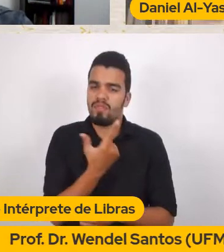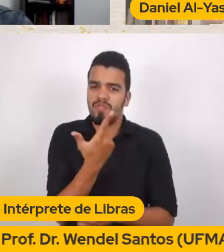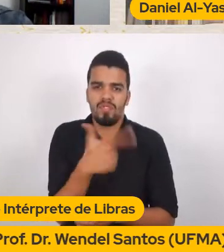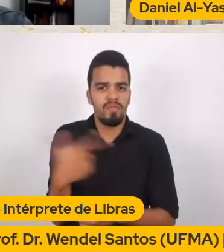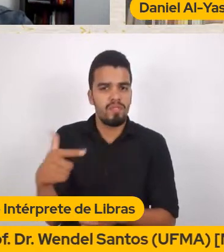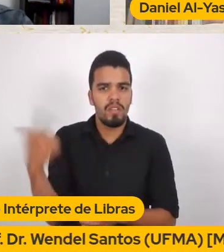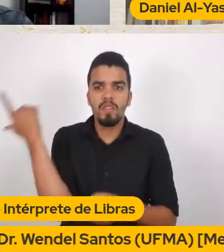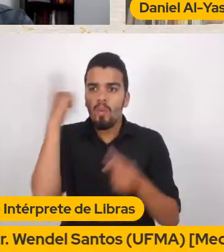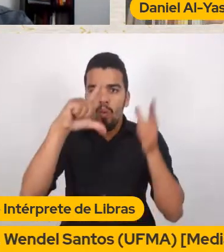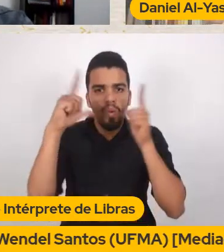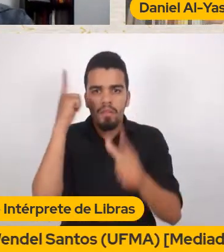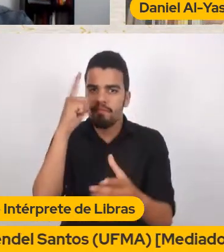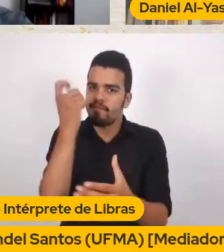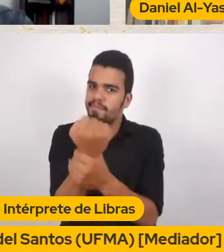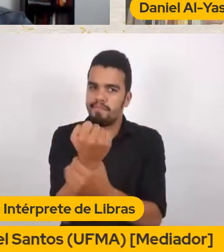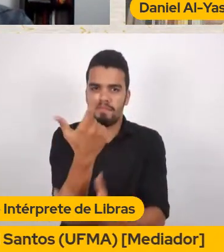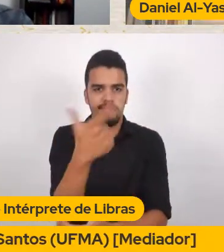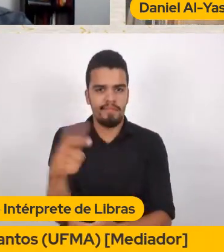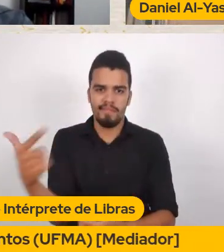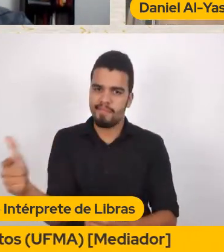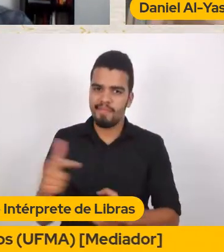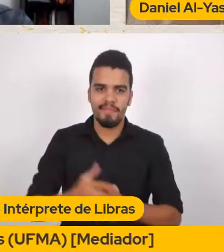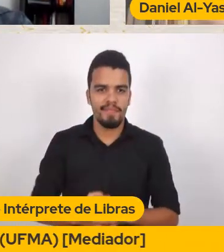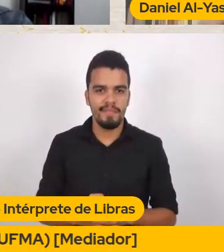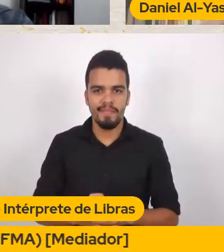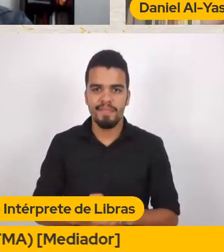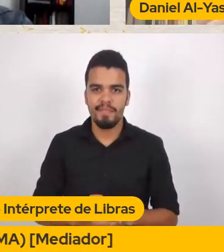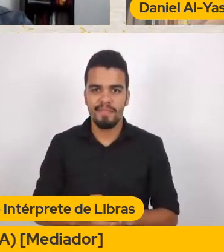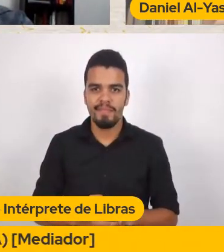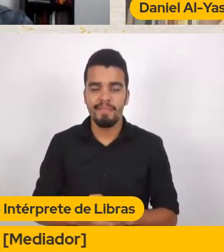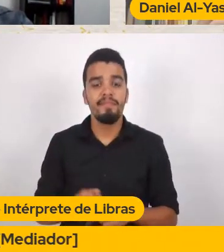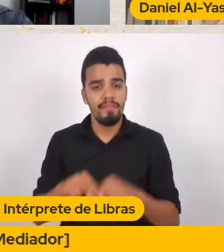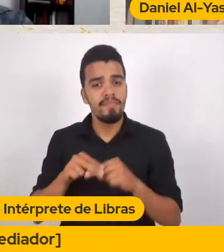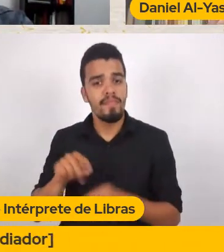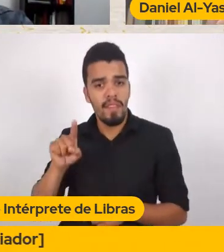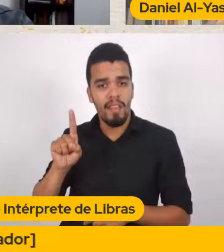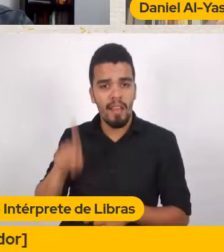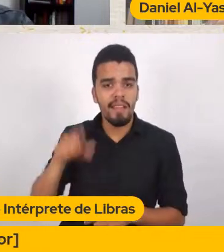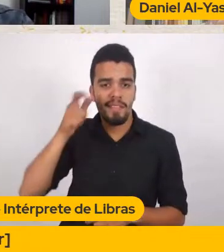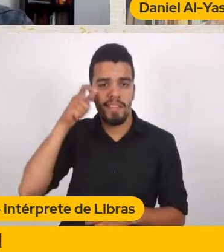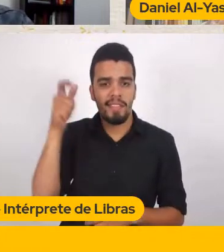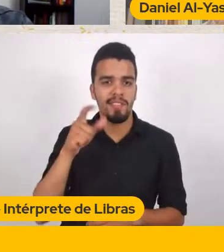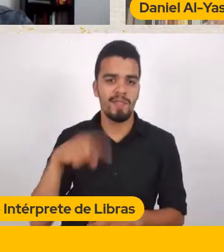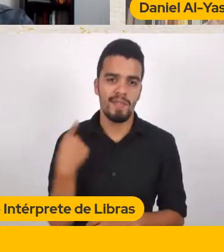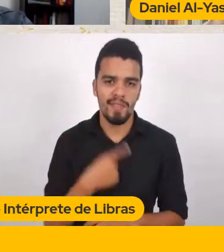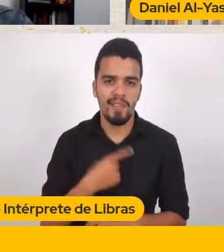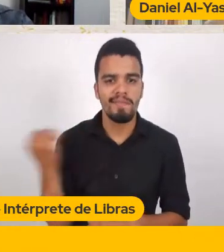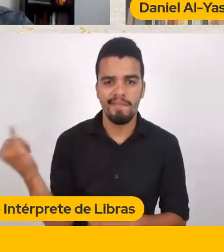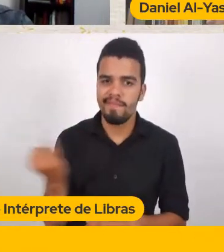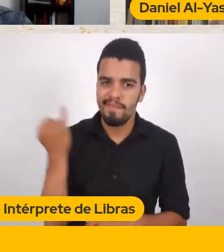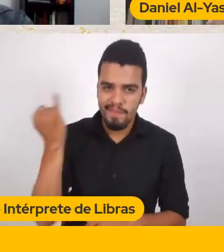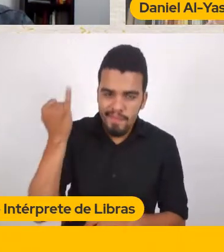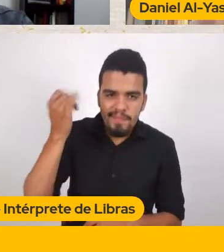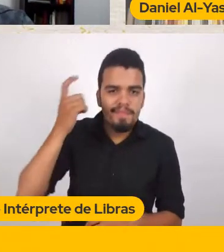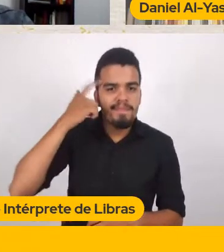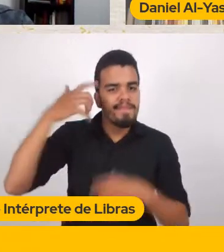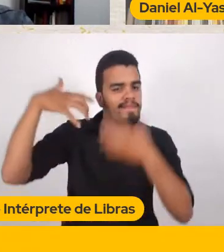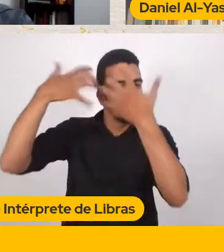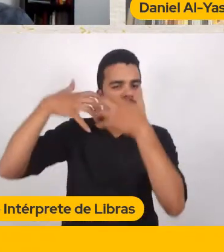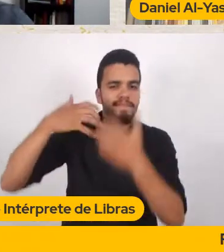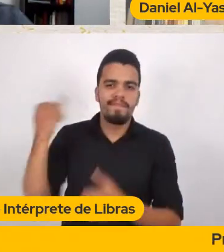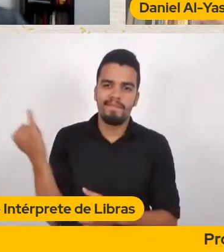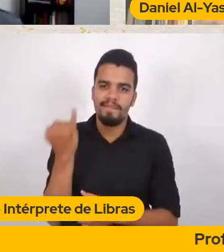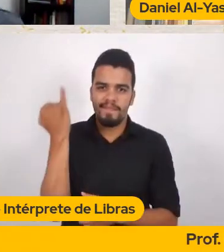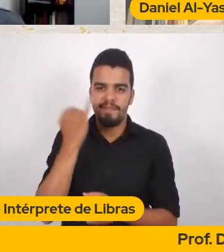Garantidas Né É isso Isso é uma coisa Importante a gente fazer Também De pensar também Né